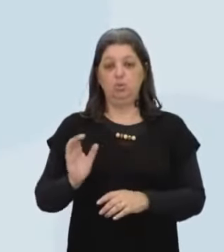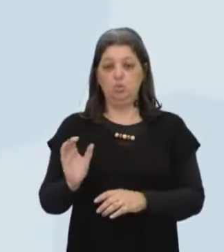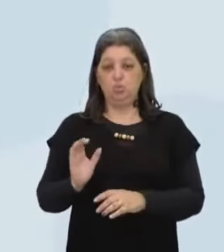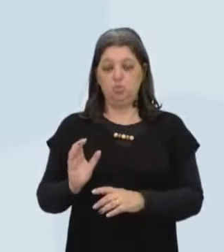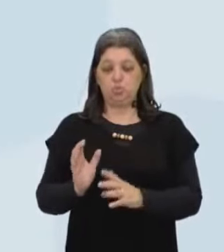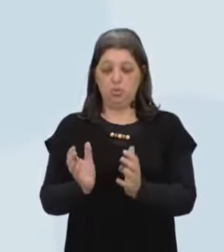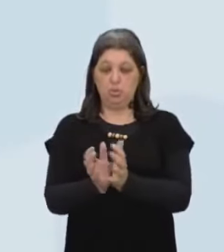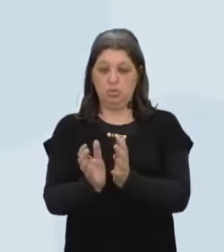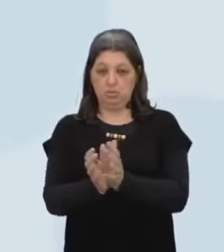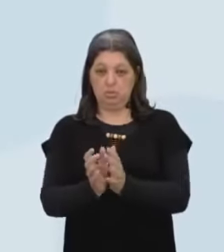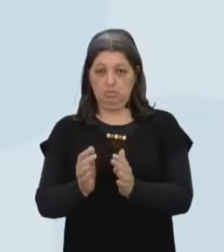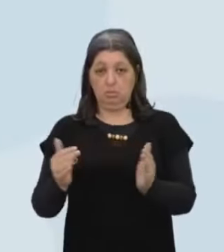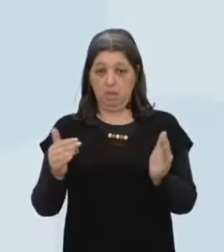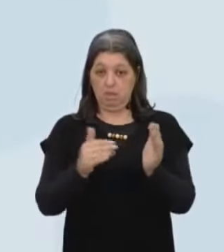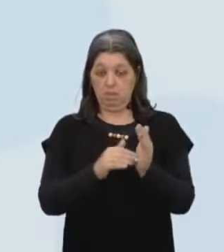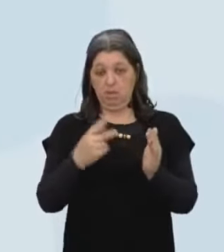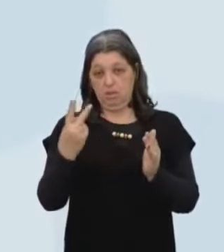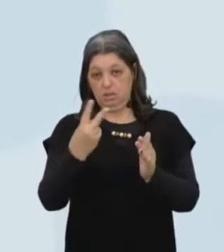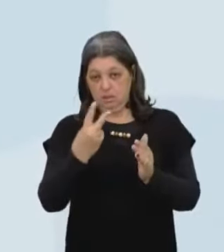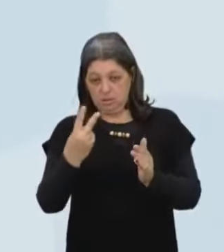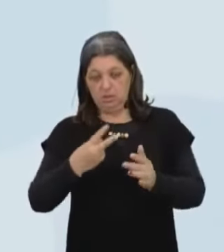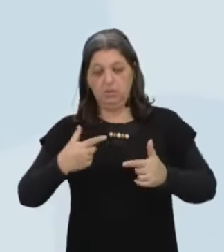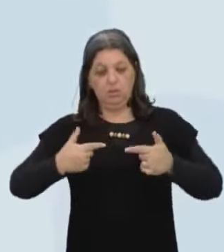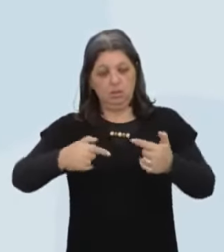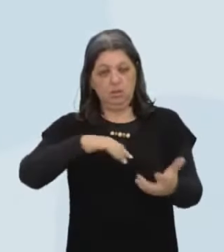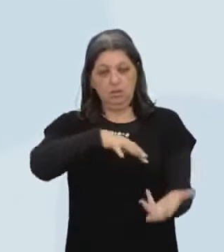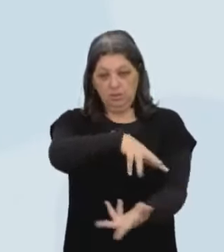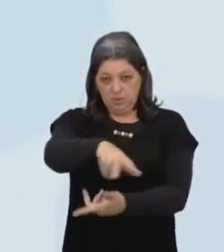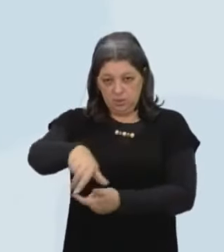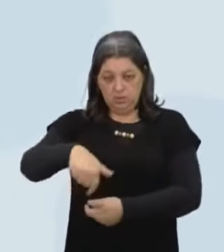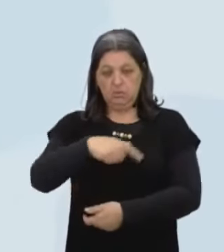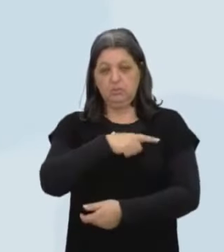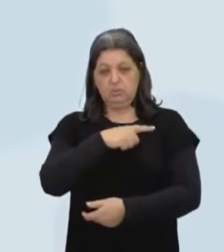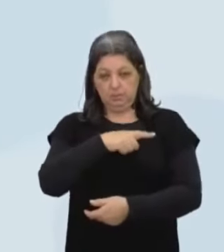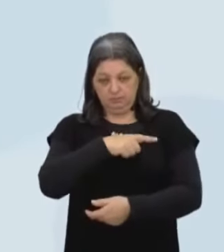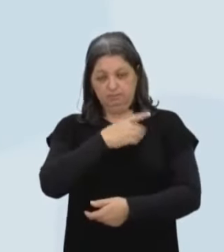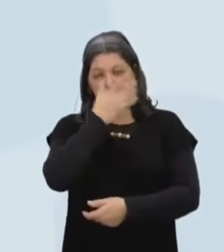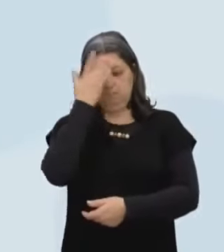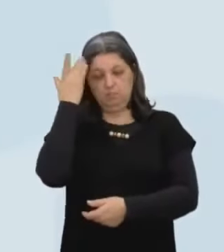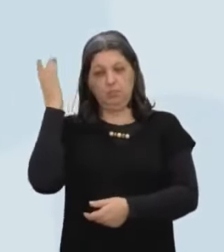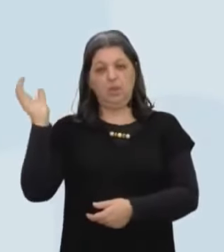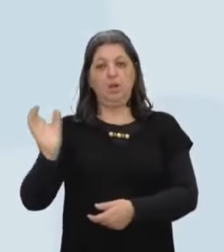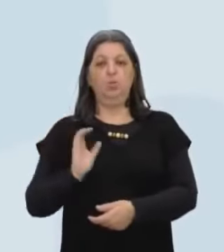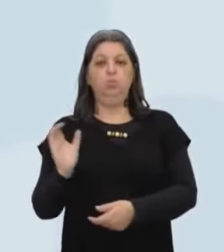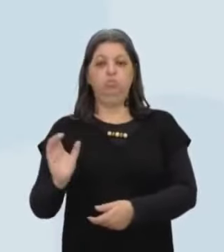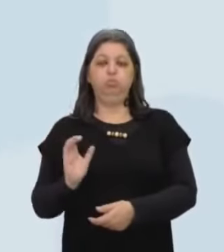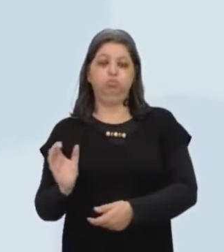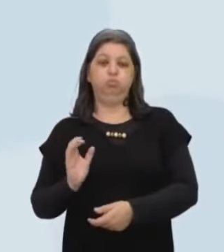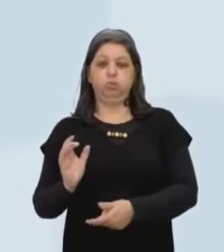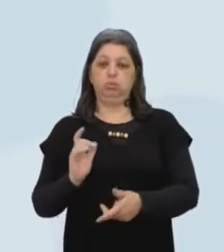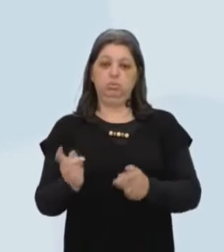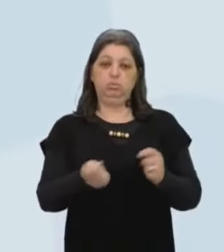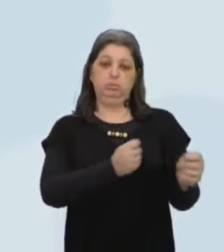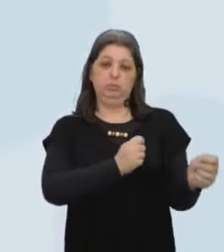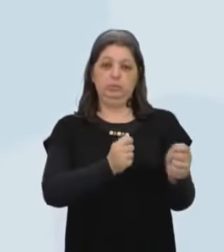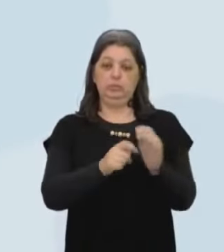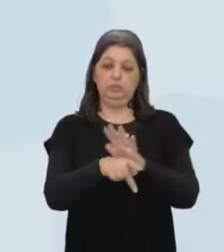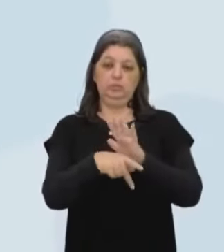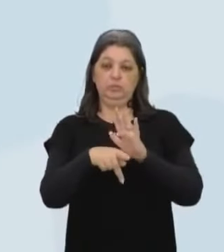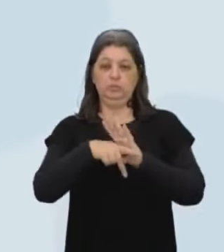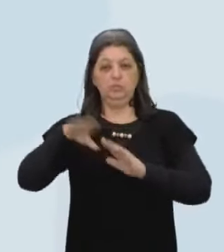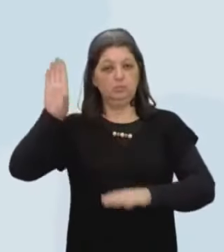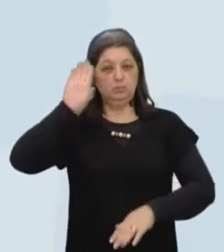Segunda Guerra Mundial É muito comum nós termos ainda Nobres No comando dos exércitos